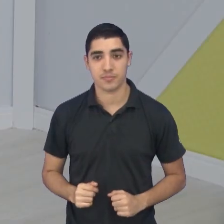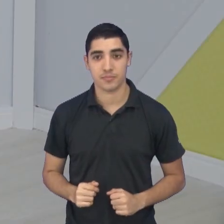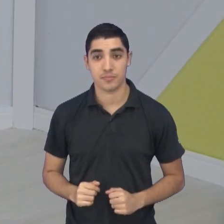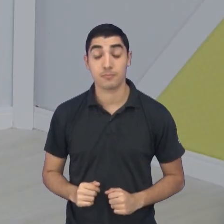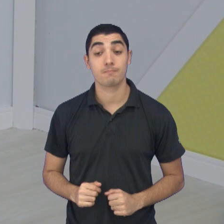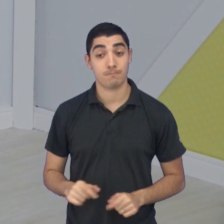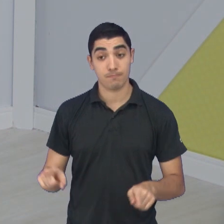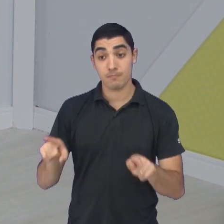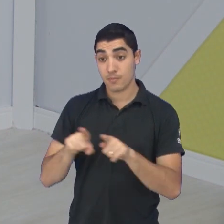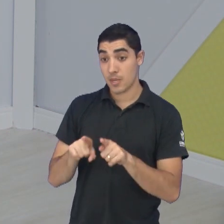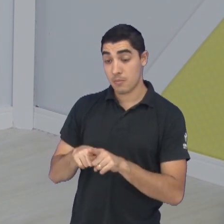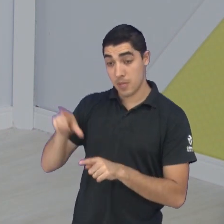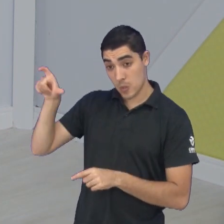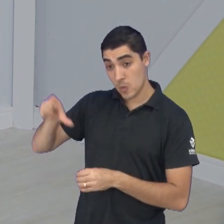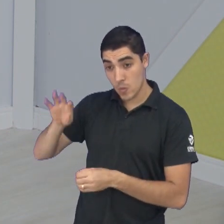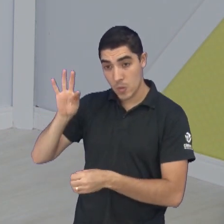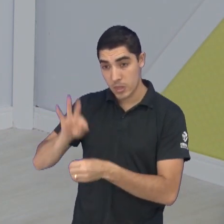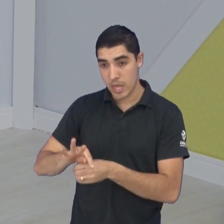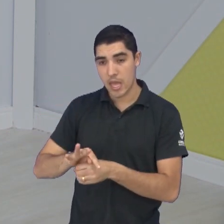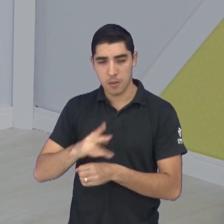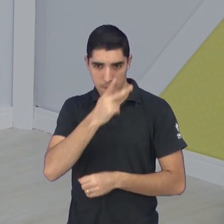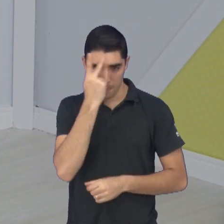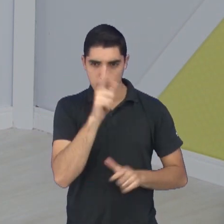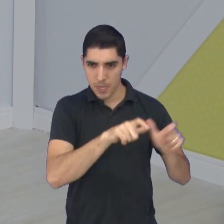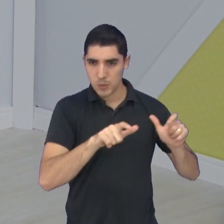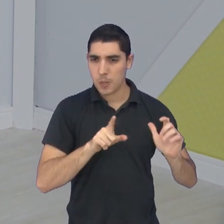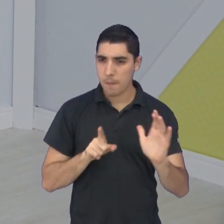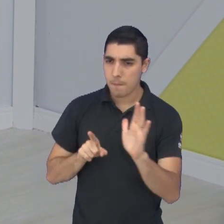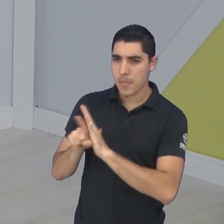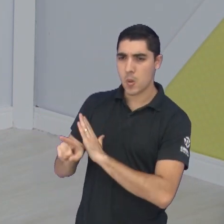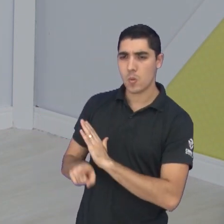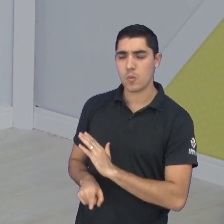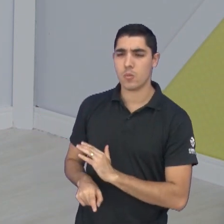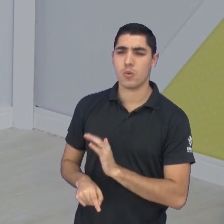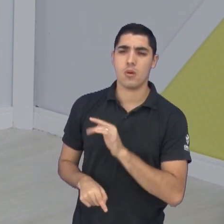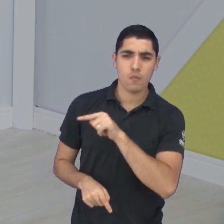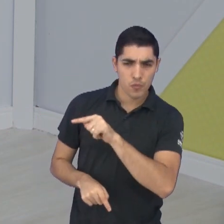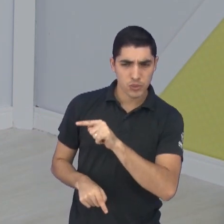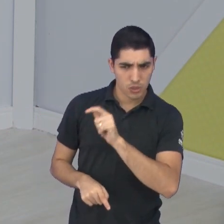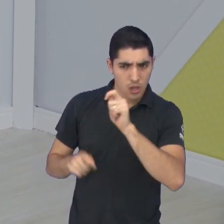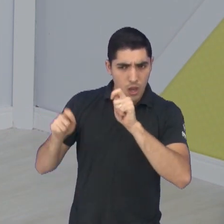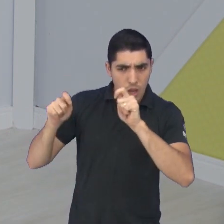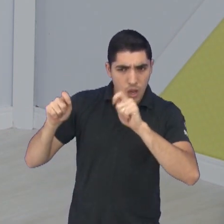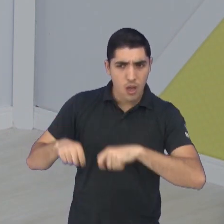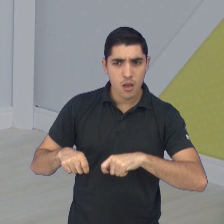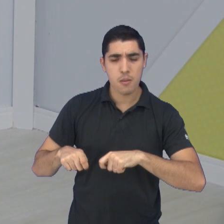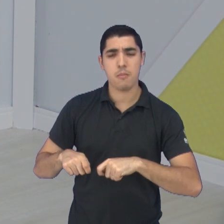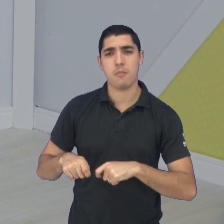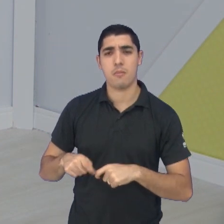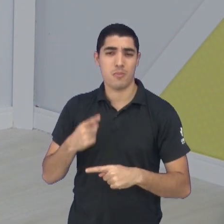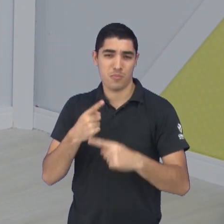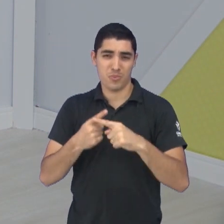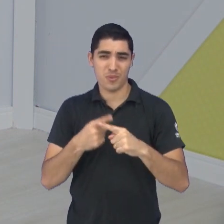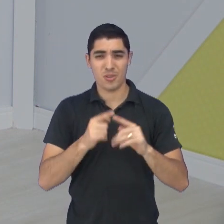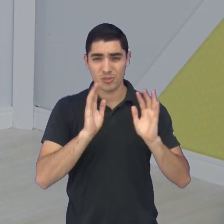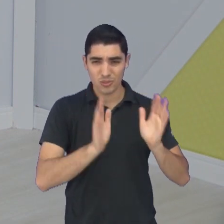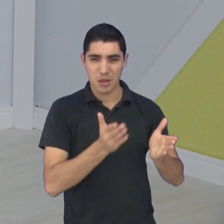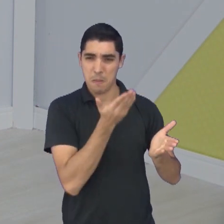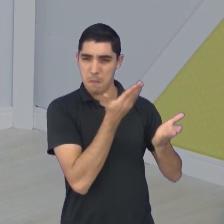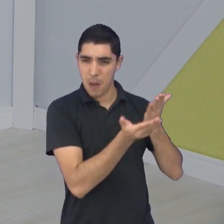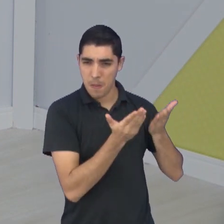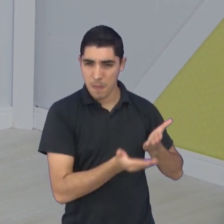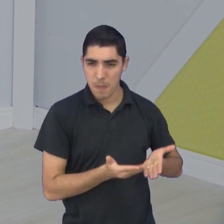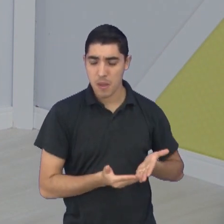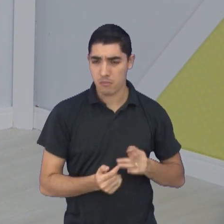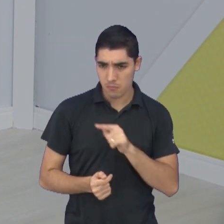E o Ricardo foi questionado se ele entende que ele tem competência agora, devido aos últimos resultados, se ele